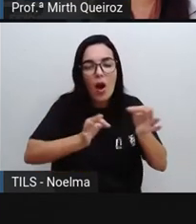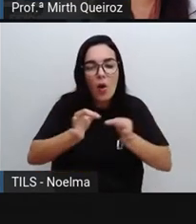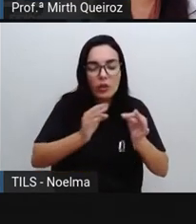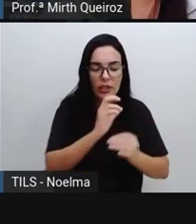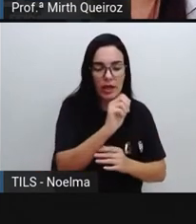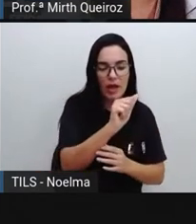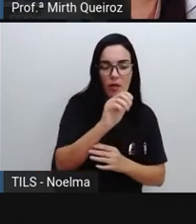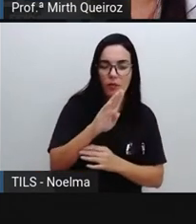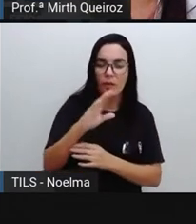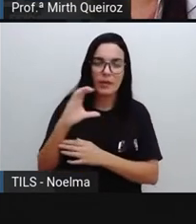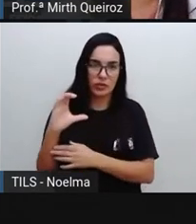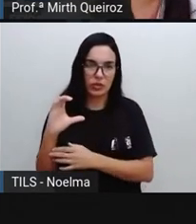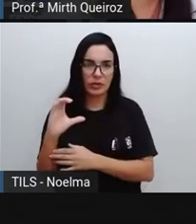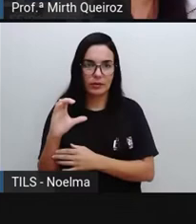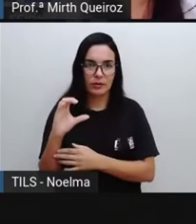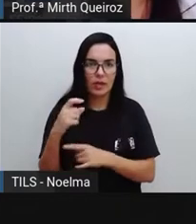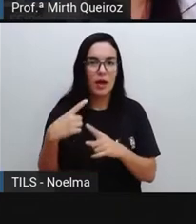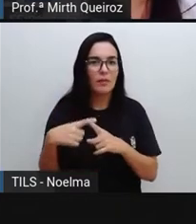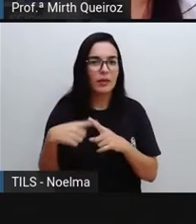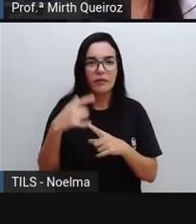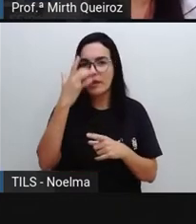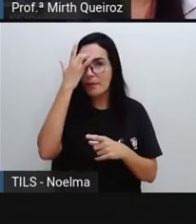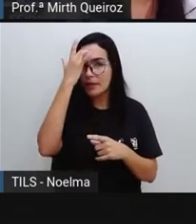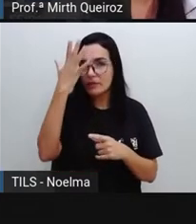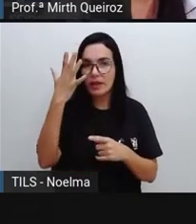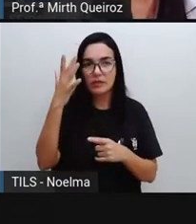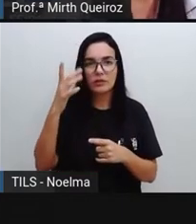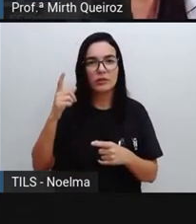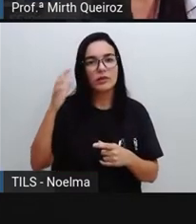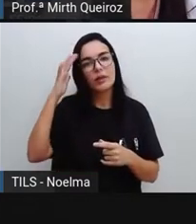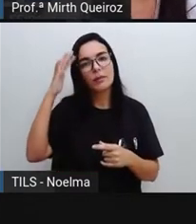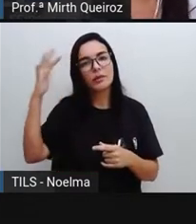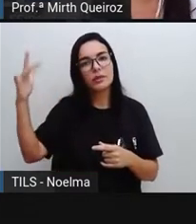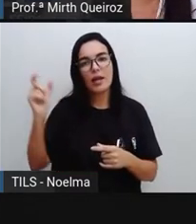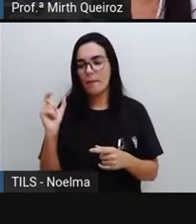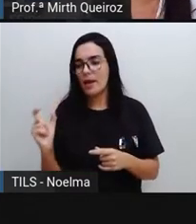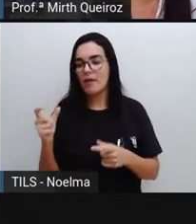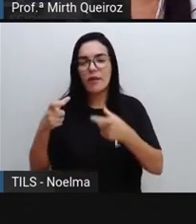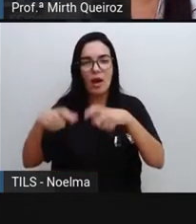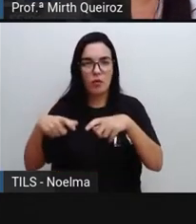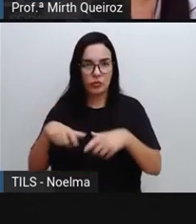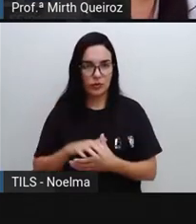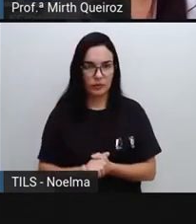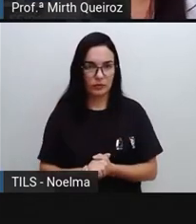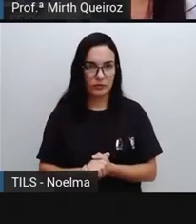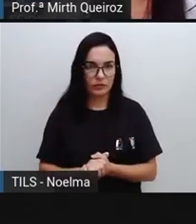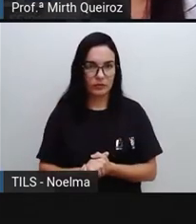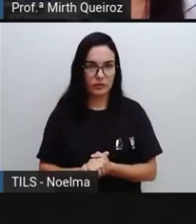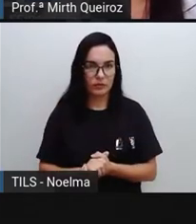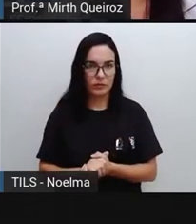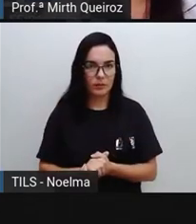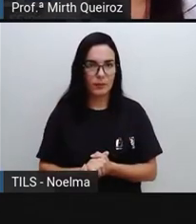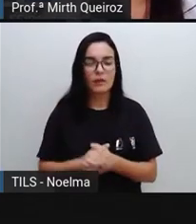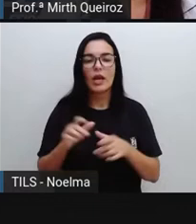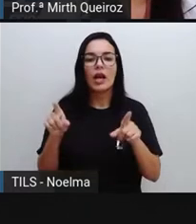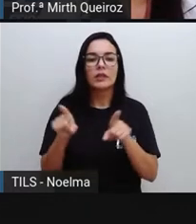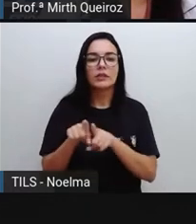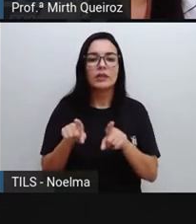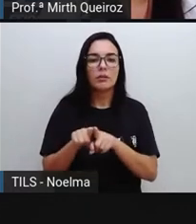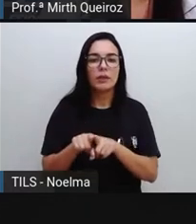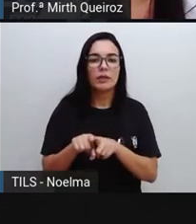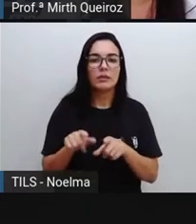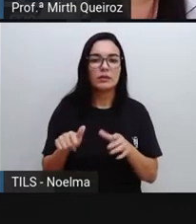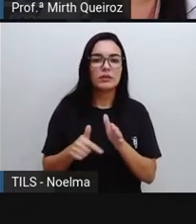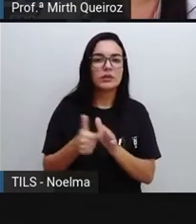mais fácil da gente imaginar onde é que está a palavra. Segundo passo, abra o dicionário numa página qualquer.